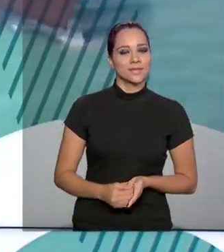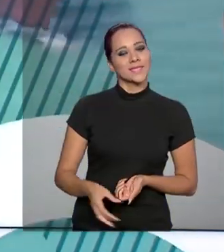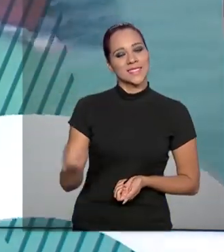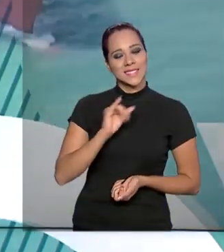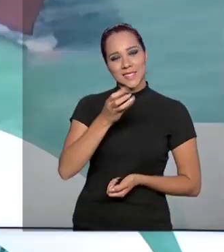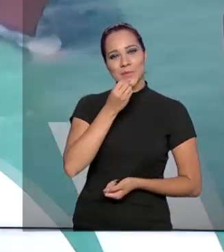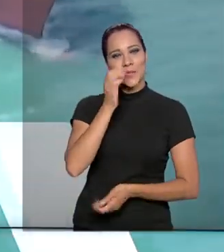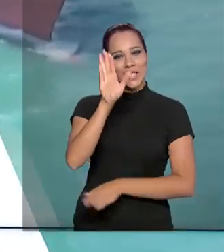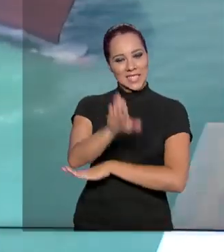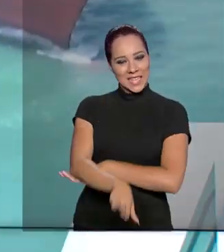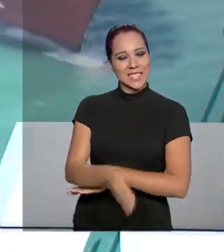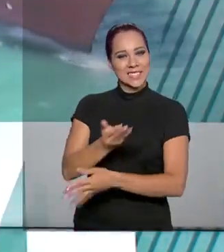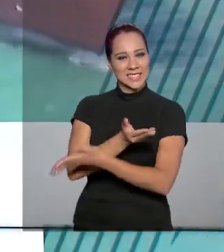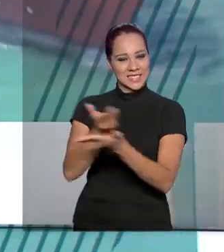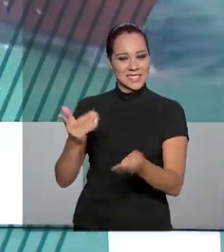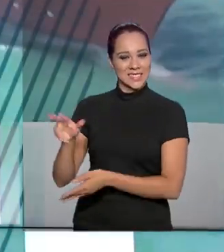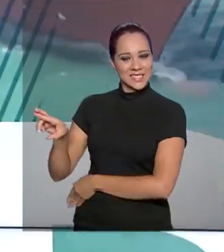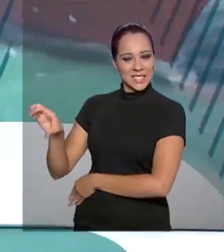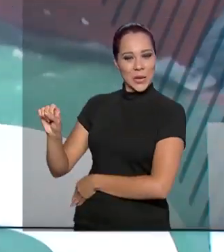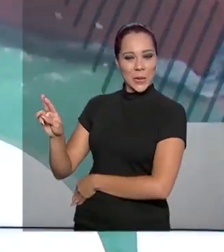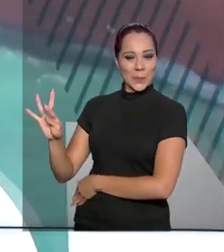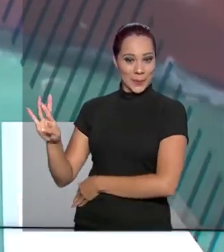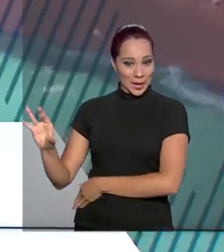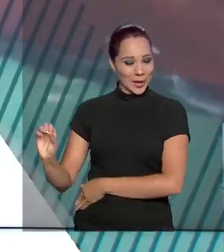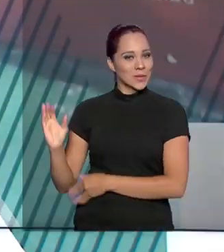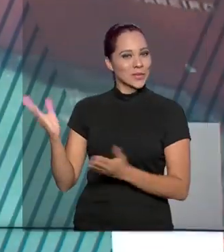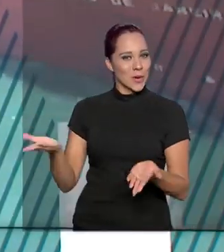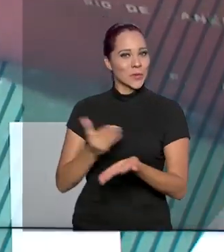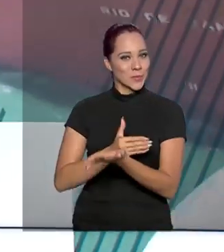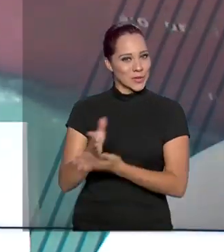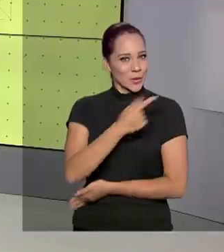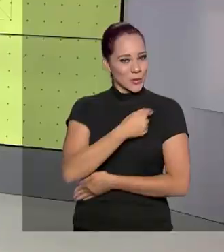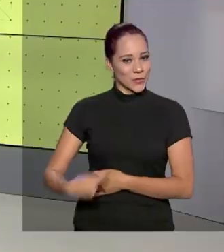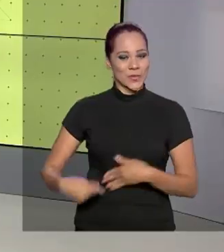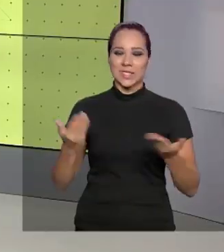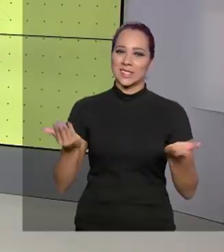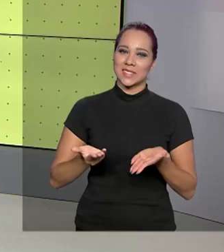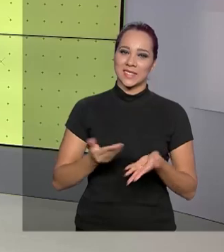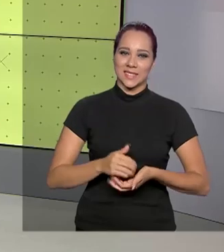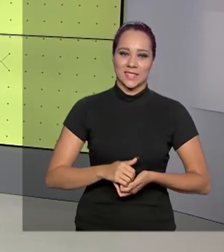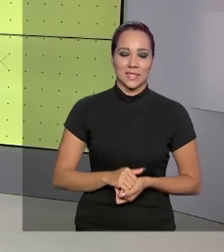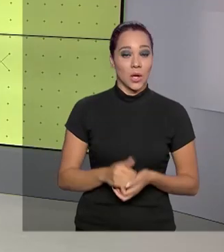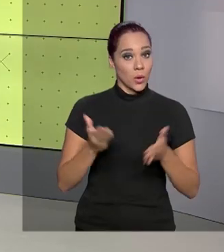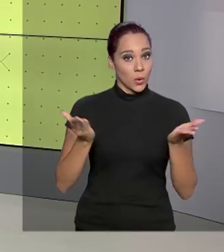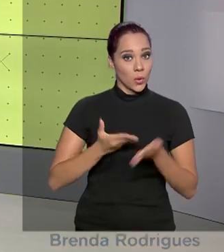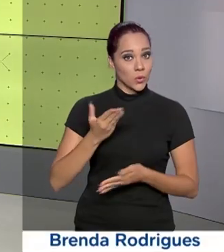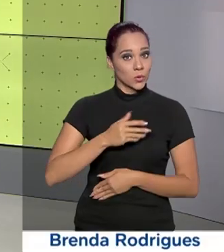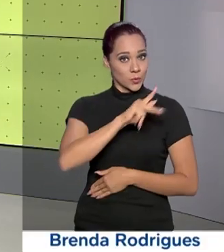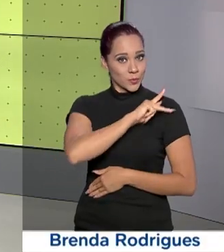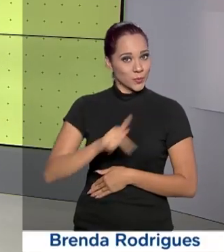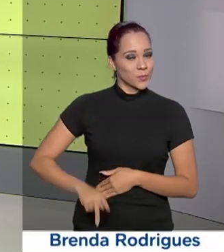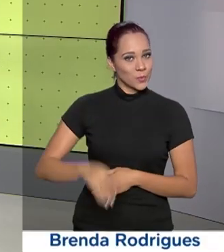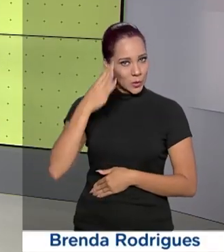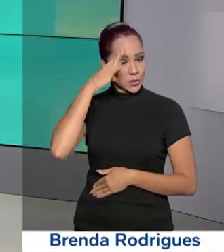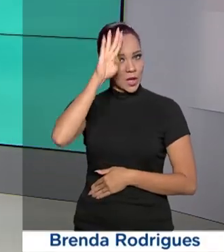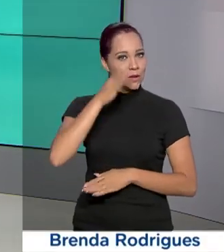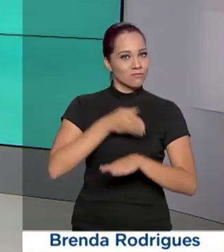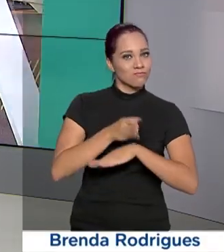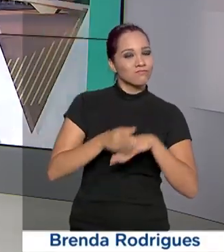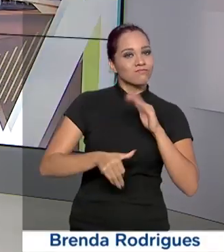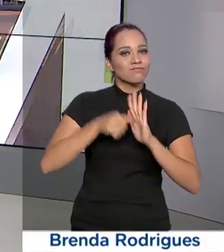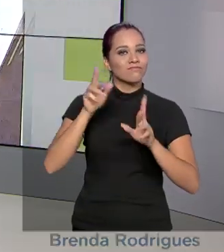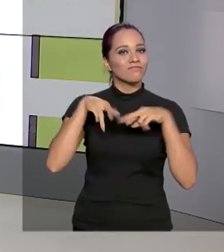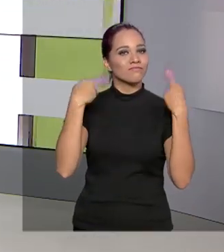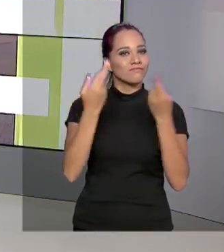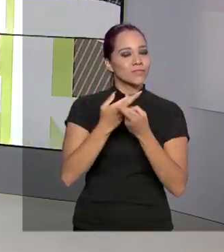Olá, boa tarde para você. Eu sou Roberto Camargo e este é o Governo Agora. Hoje o presidente Jair Bolsonaro participou da primeira